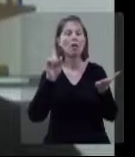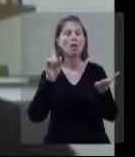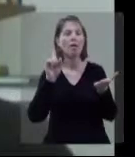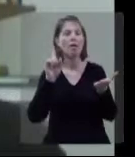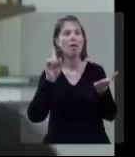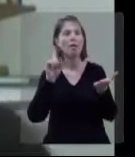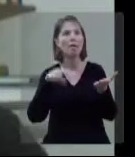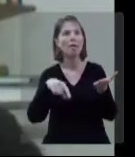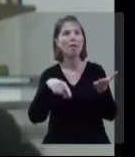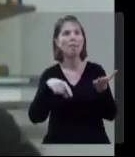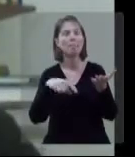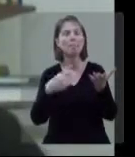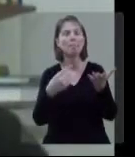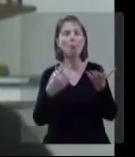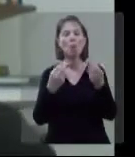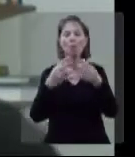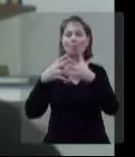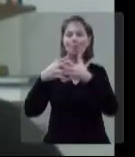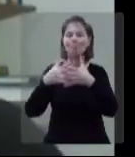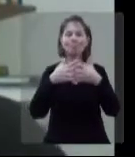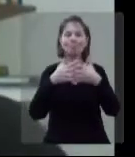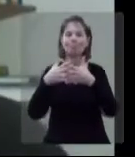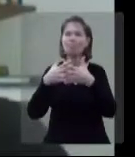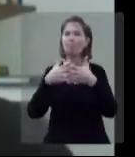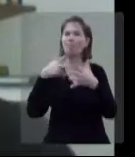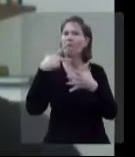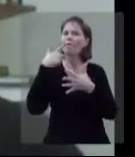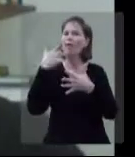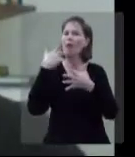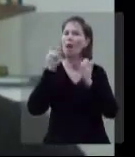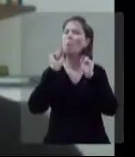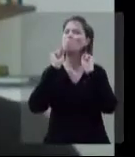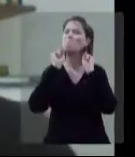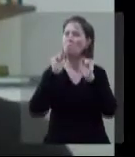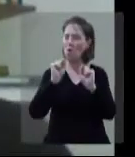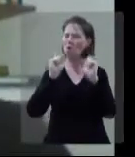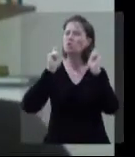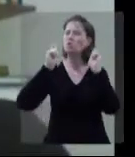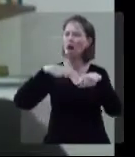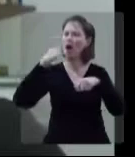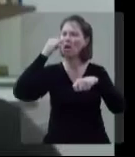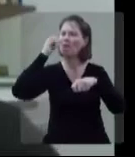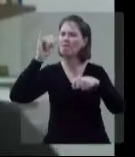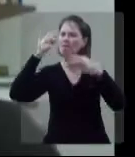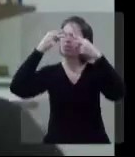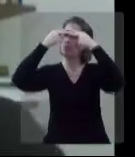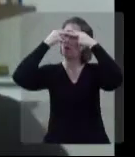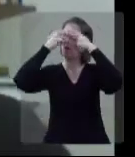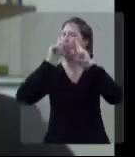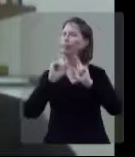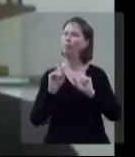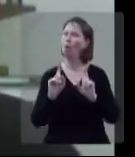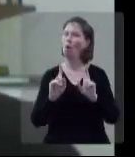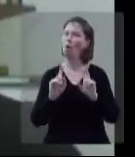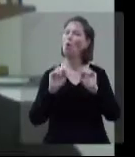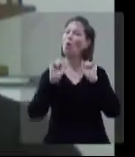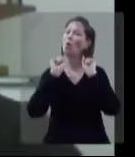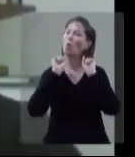Então, é algo meio muito complicado de se dizer que se pode